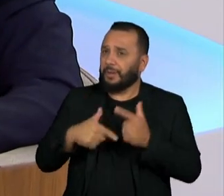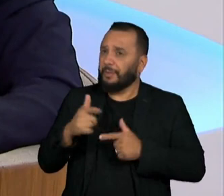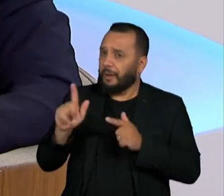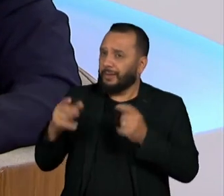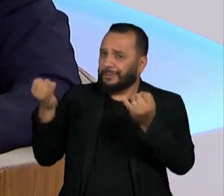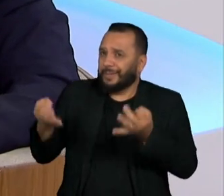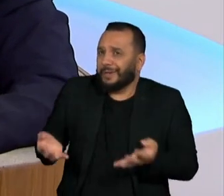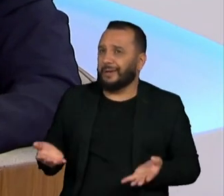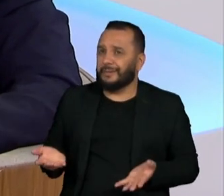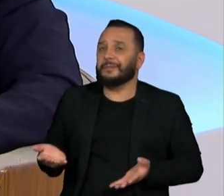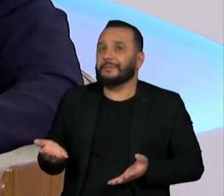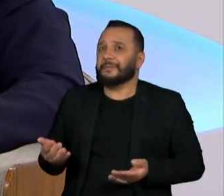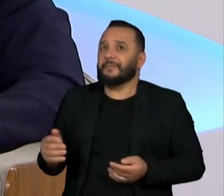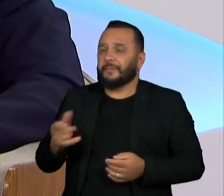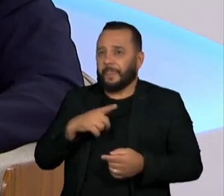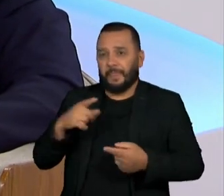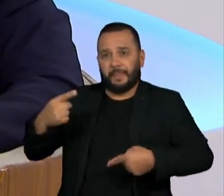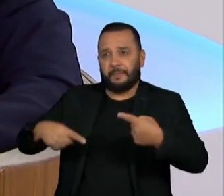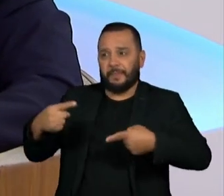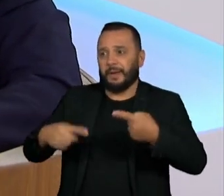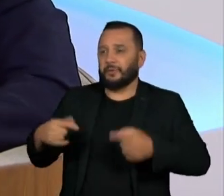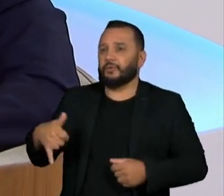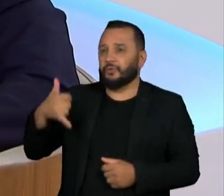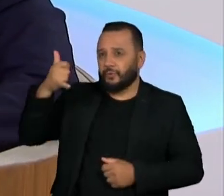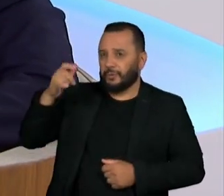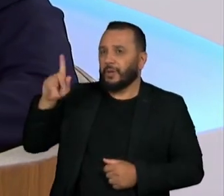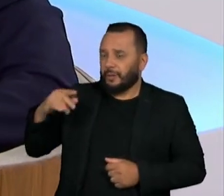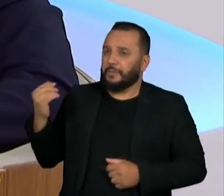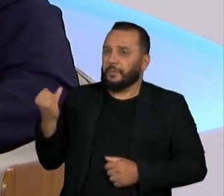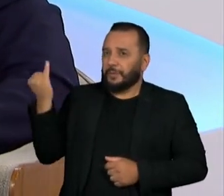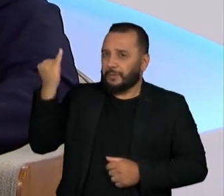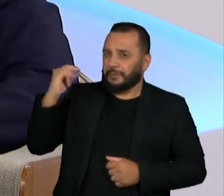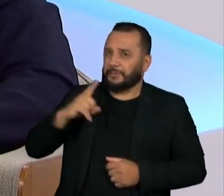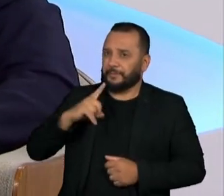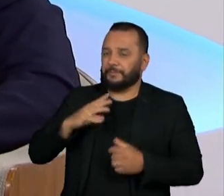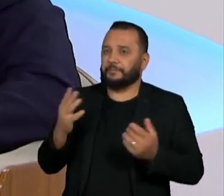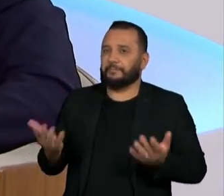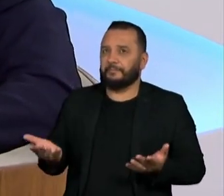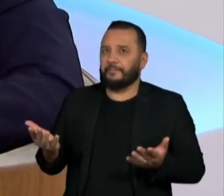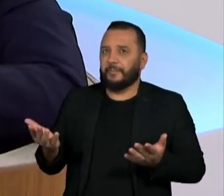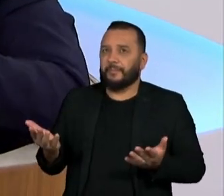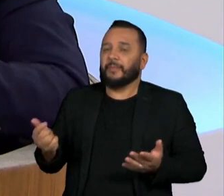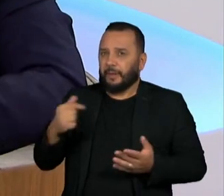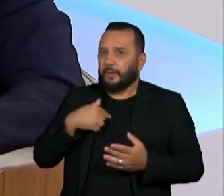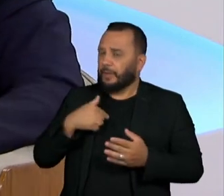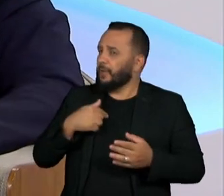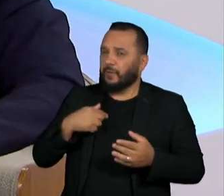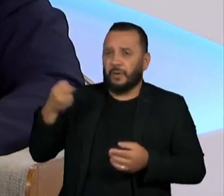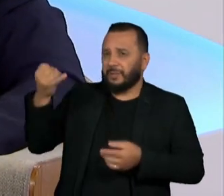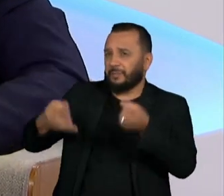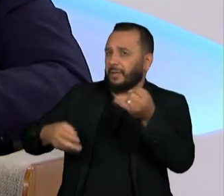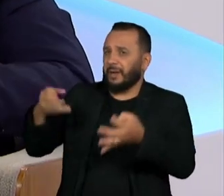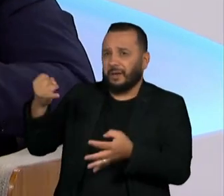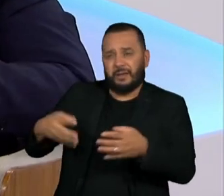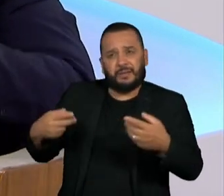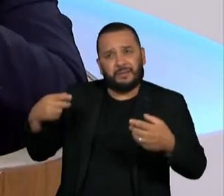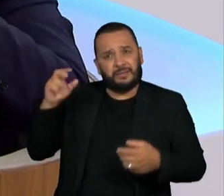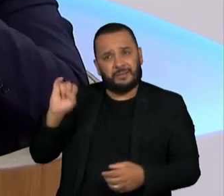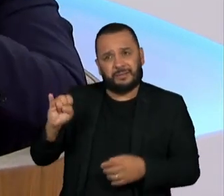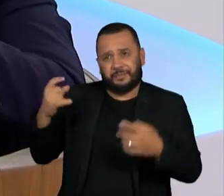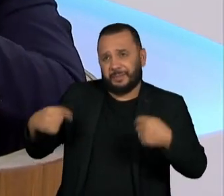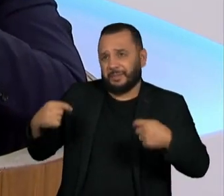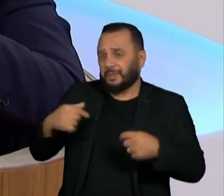explicar, eu acho que esse debate dos juros é muito válido. Então, assim, eu vou explicar quantas vezes for necessário,